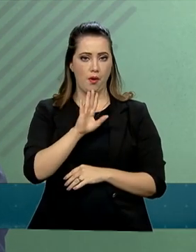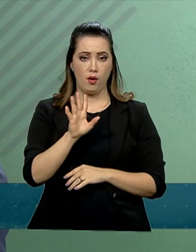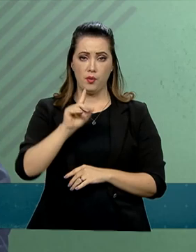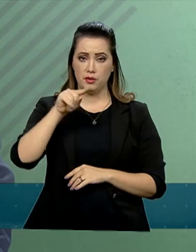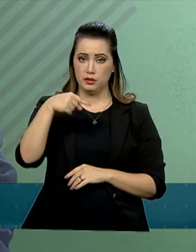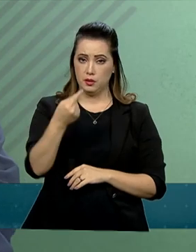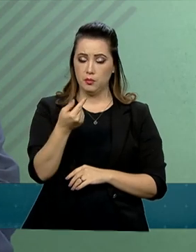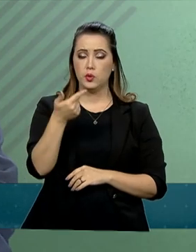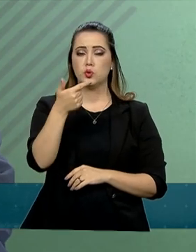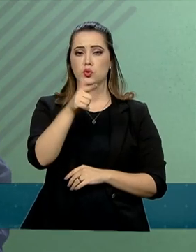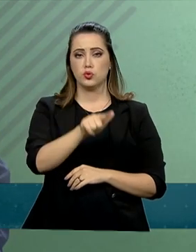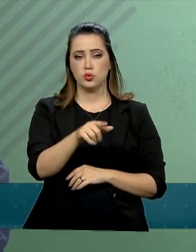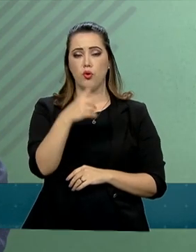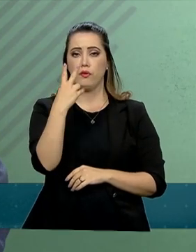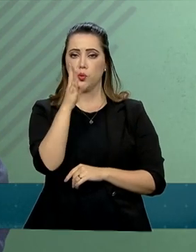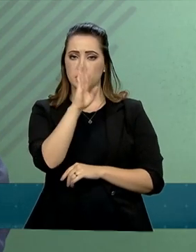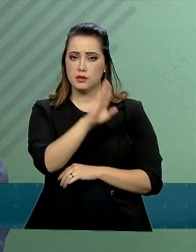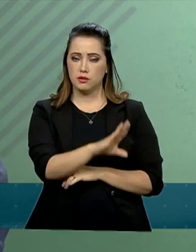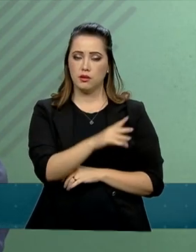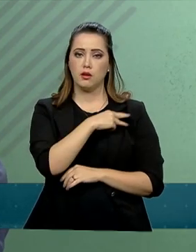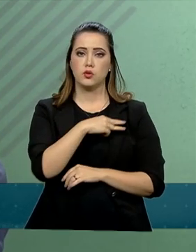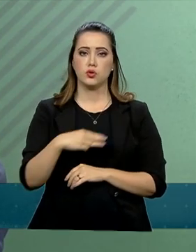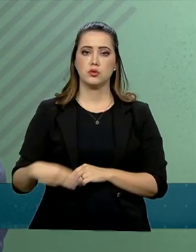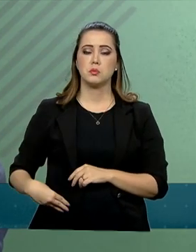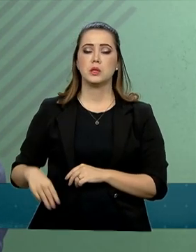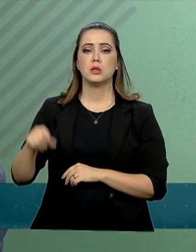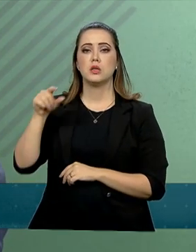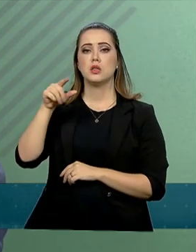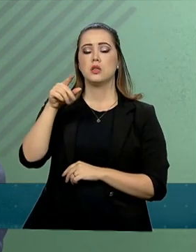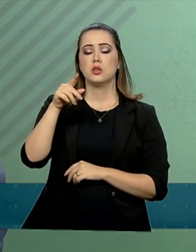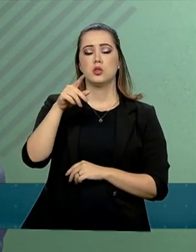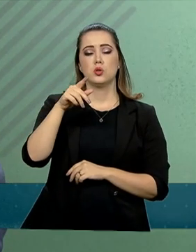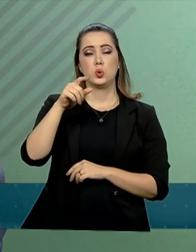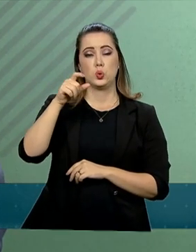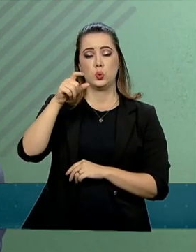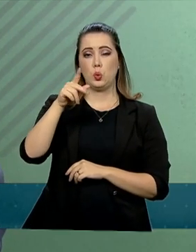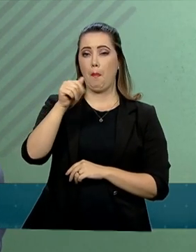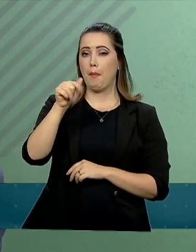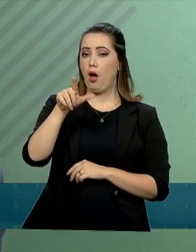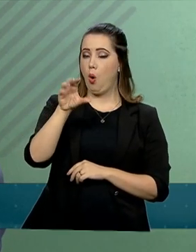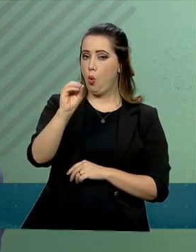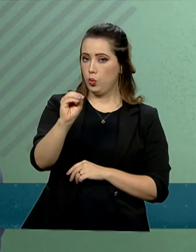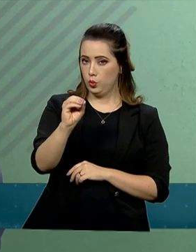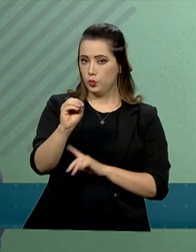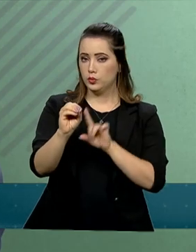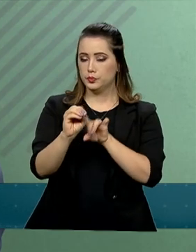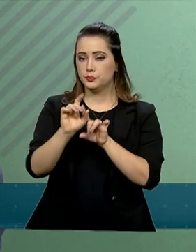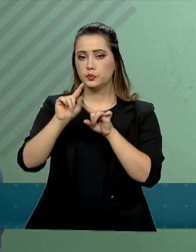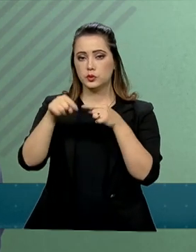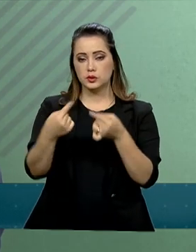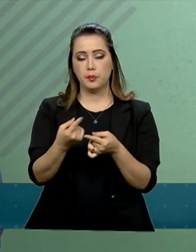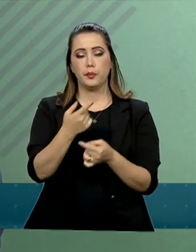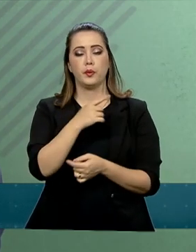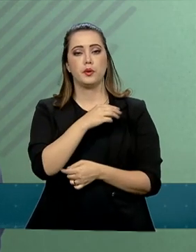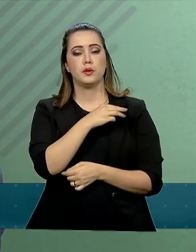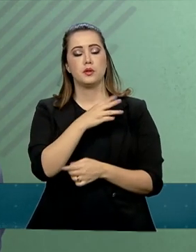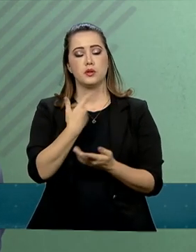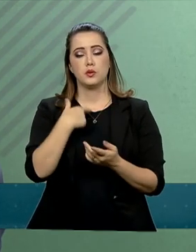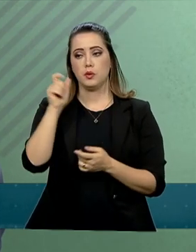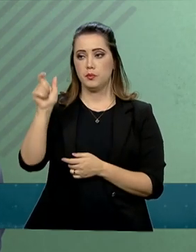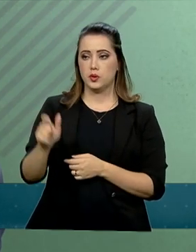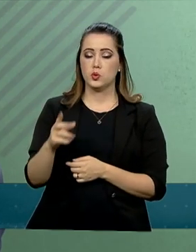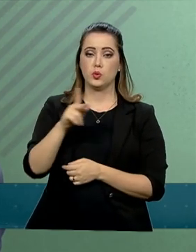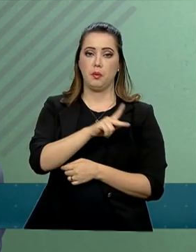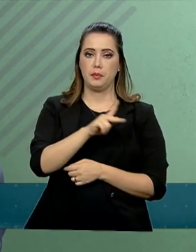Paulo Guedes, acompanhado do senhor Gustavo Henrique Moreira Montesano, presidente do